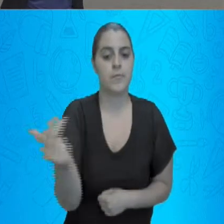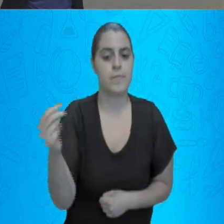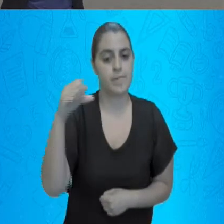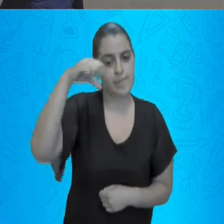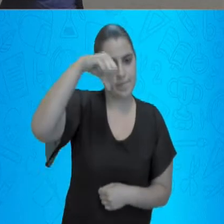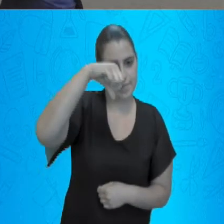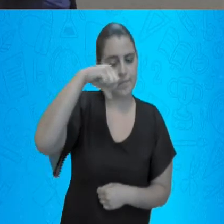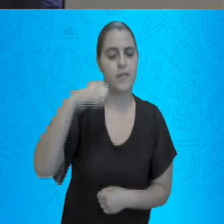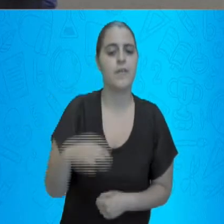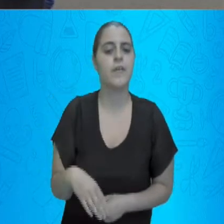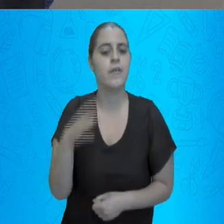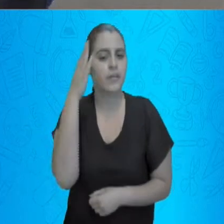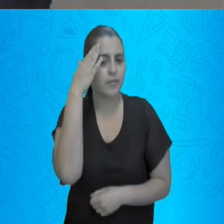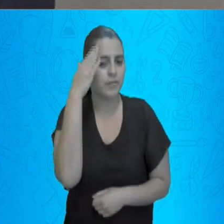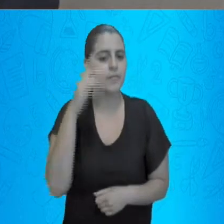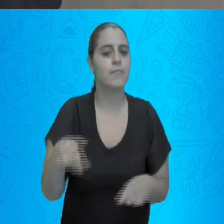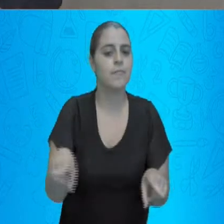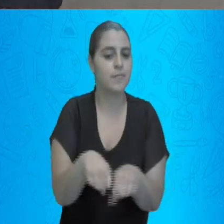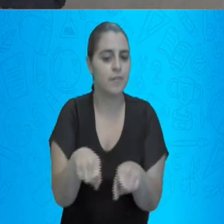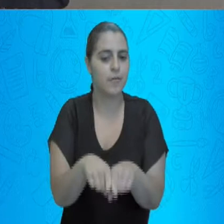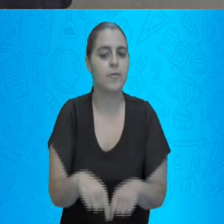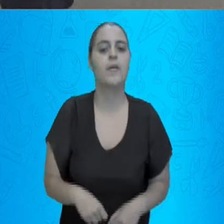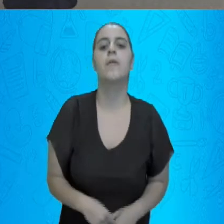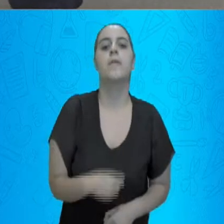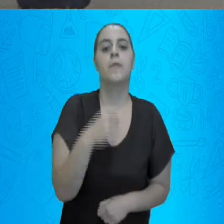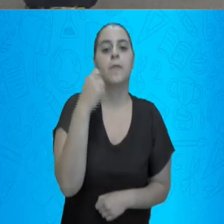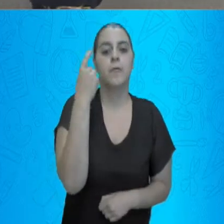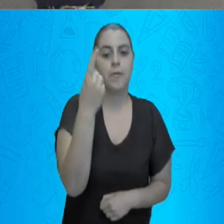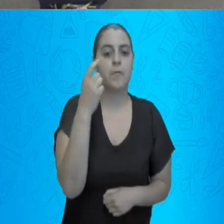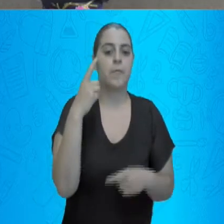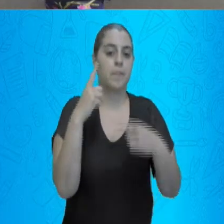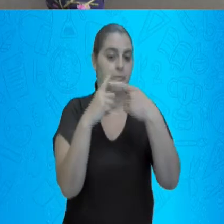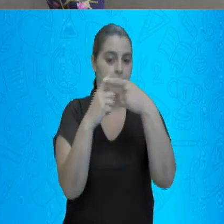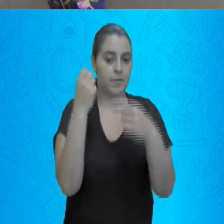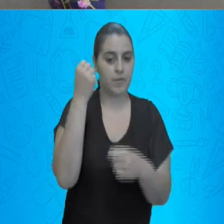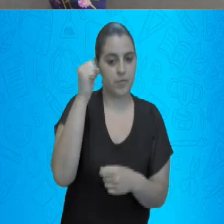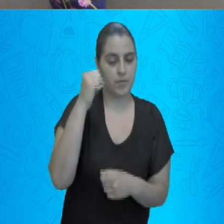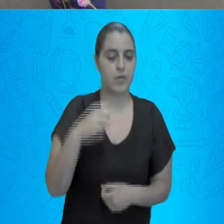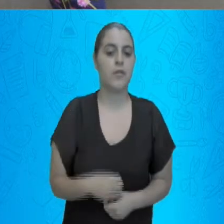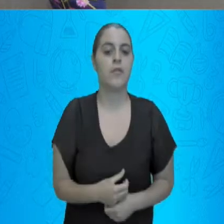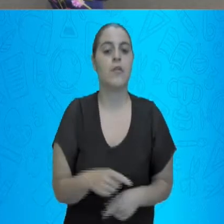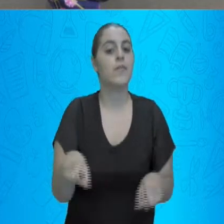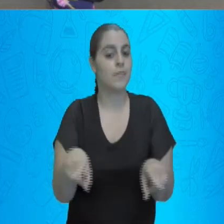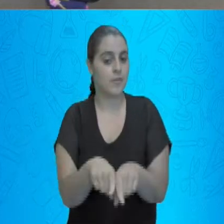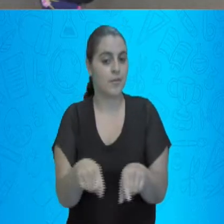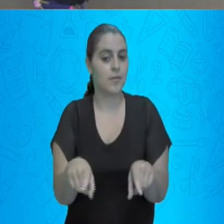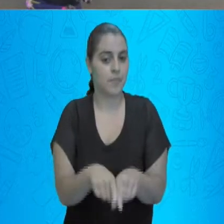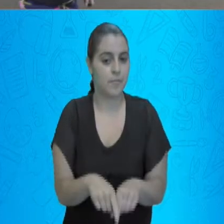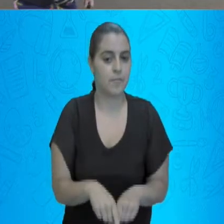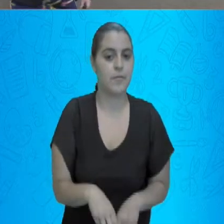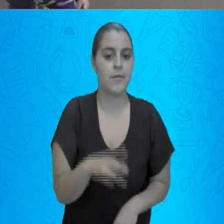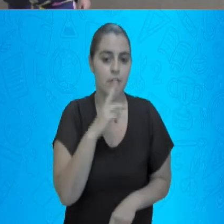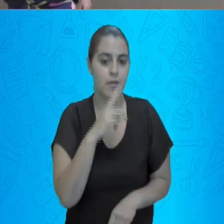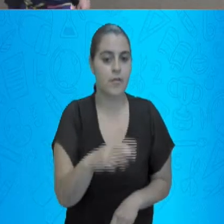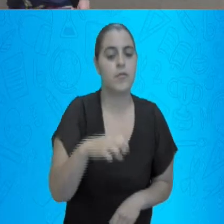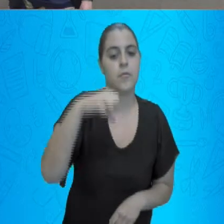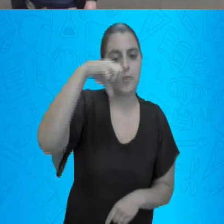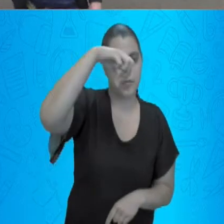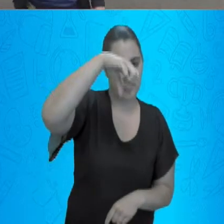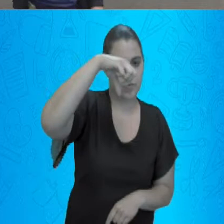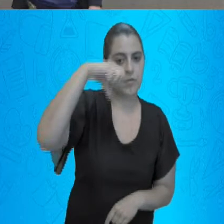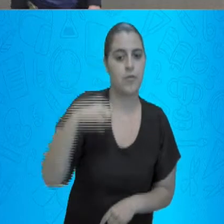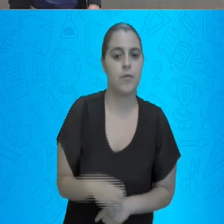eu já sei também que 1 mais 8 também vai dar o mesmo resultado.